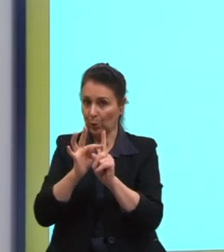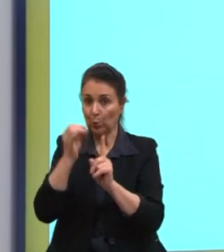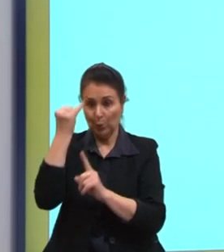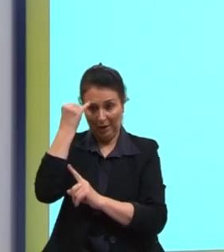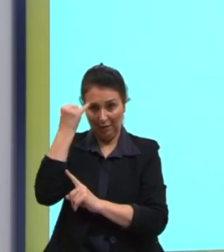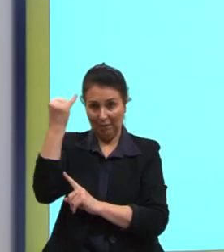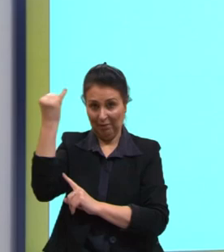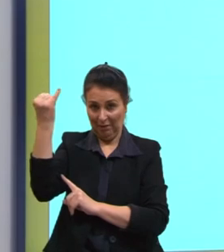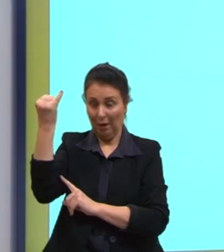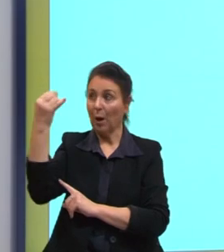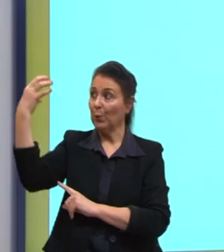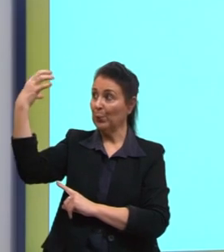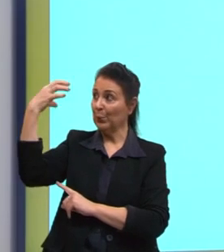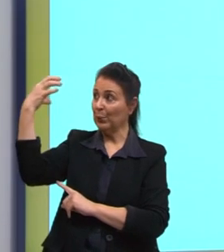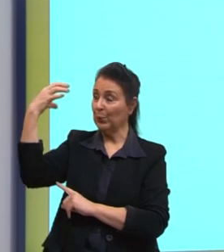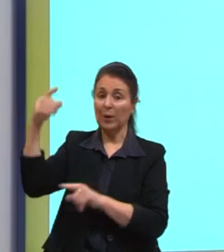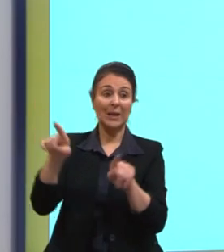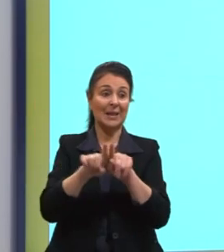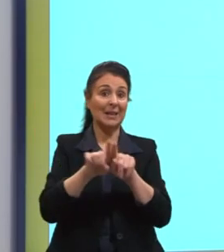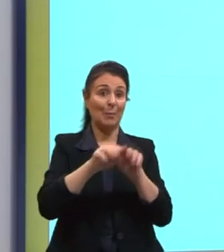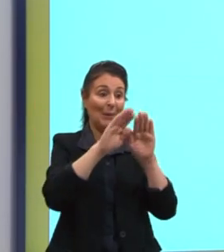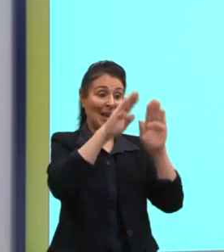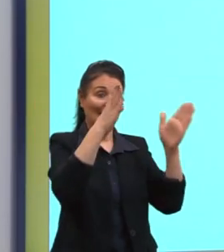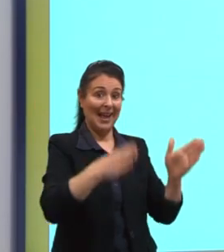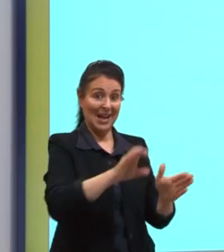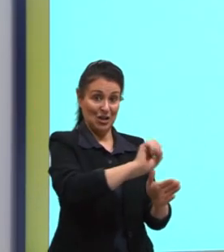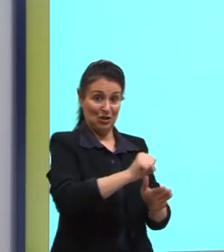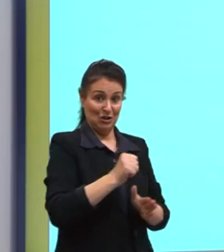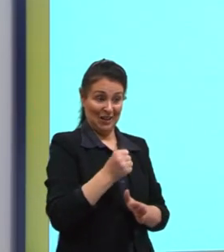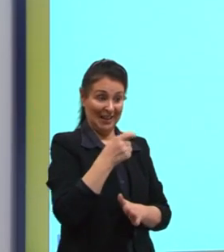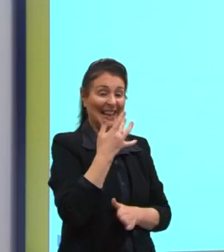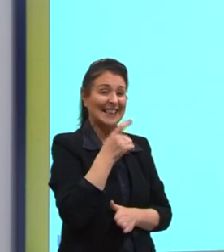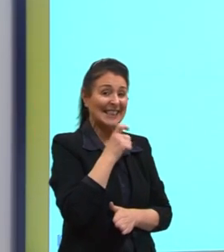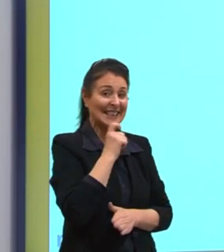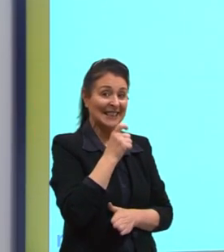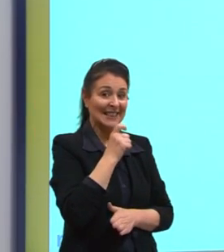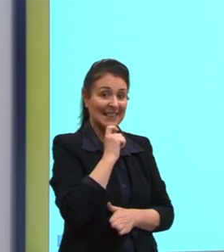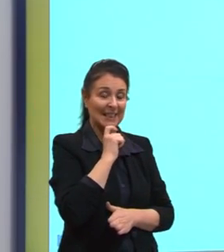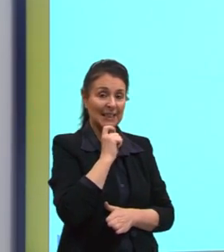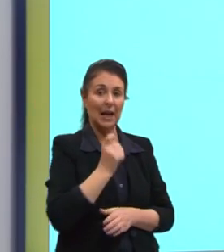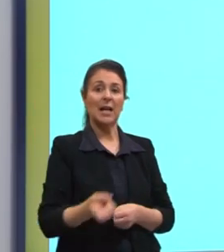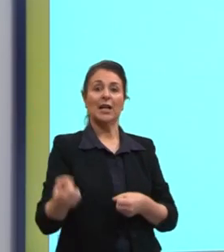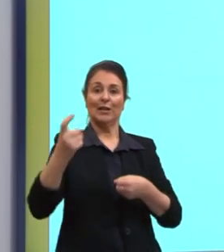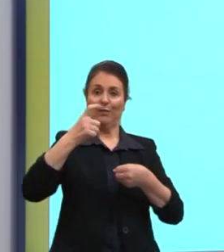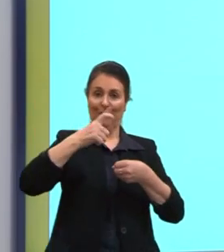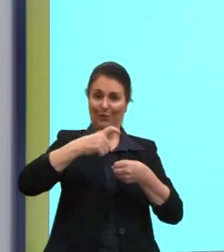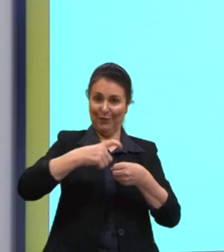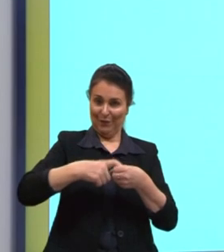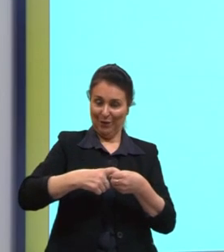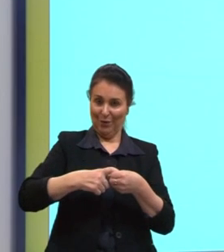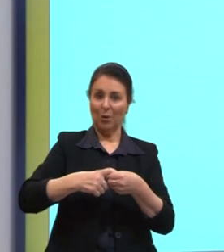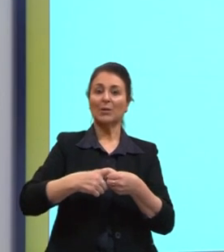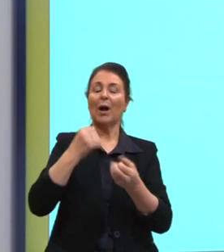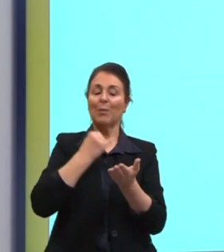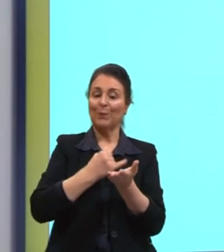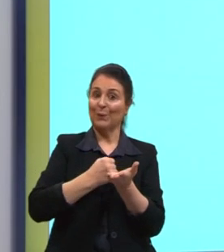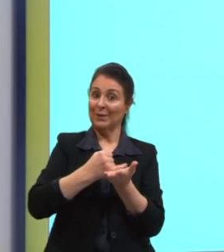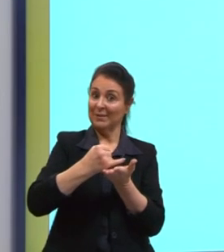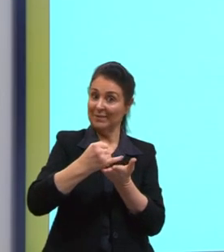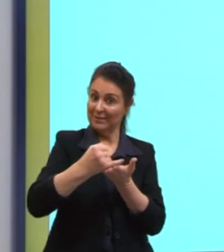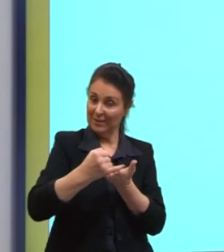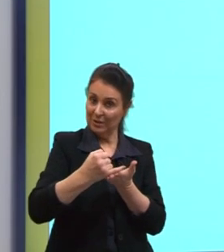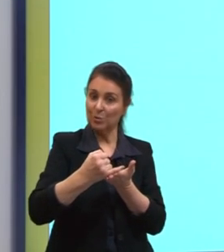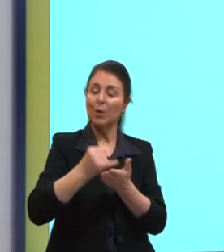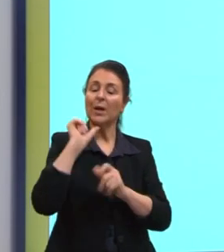-condicionado quer chegar e a geladeira quer chegar, o acontece? Ele volta, então, para uma posição inicial, aqui,